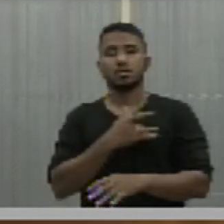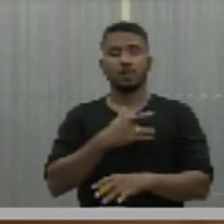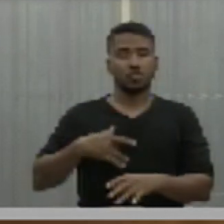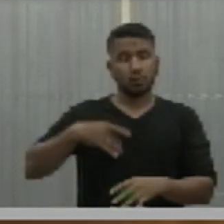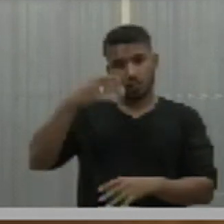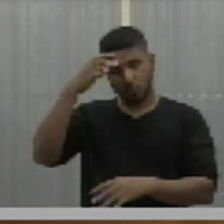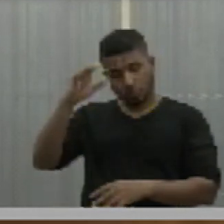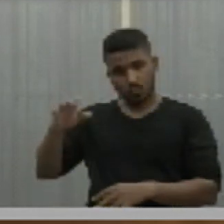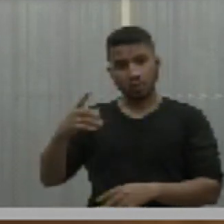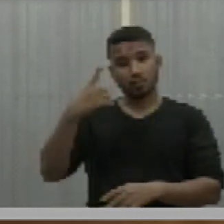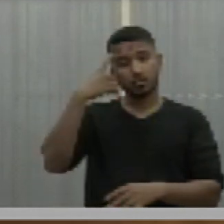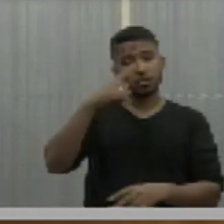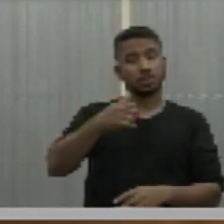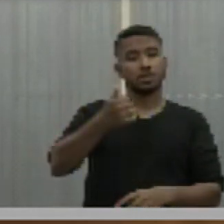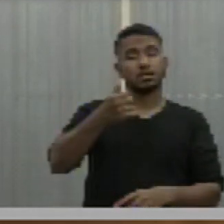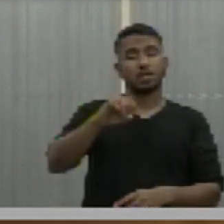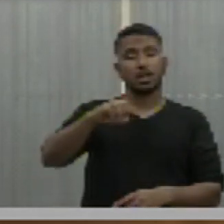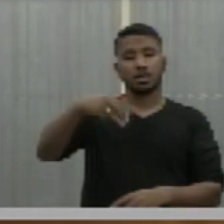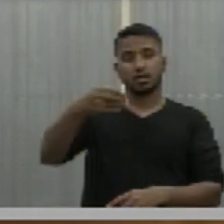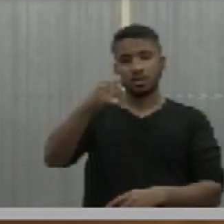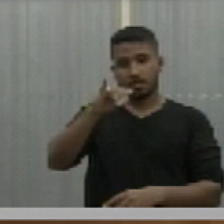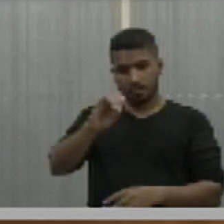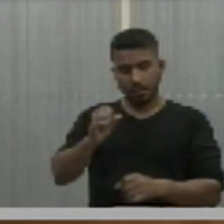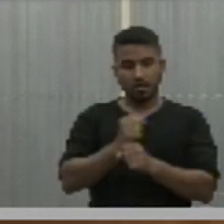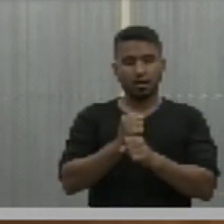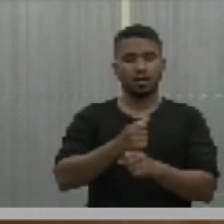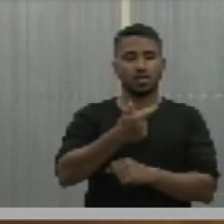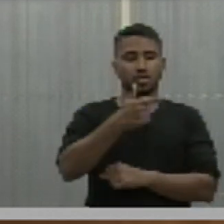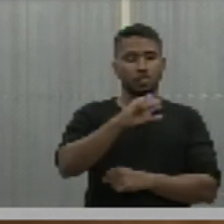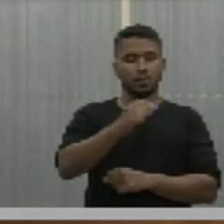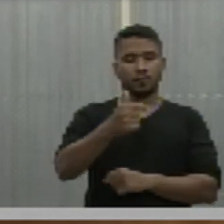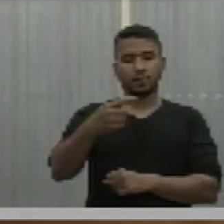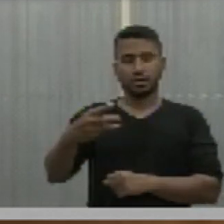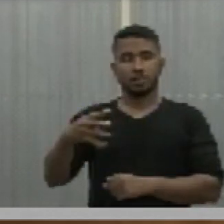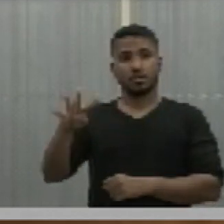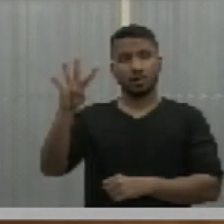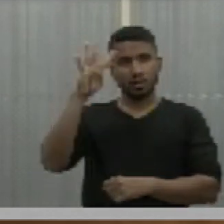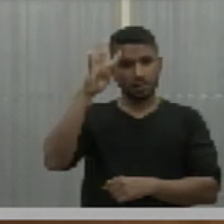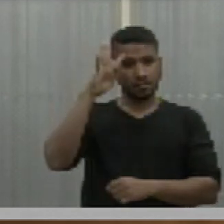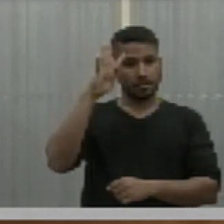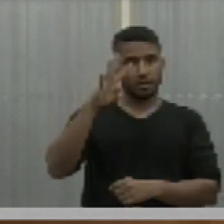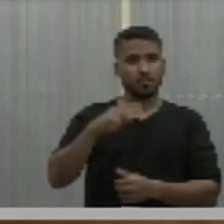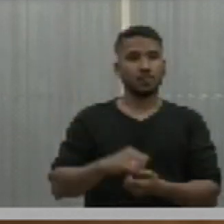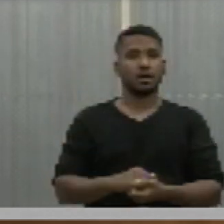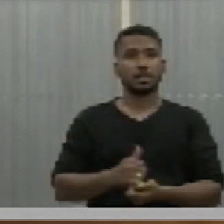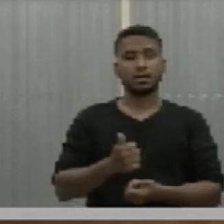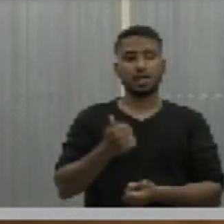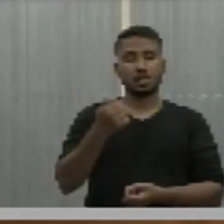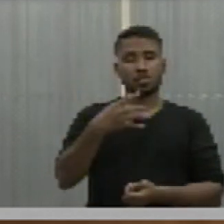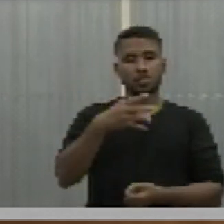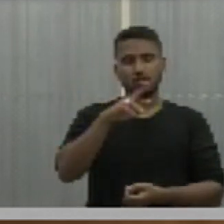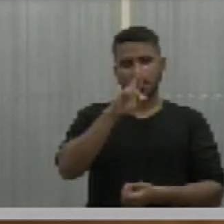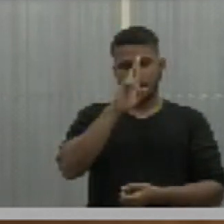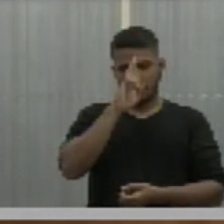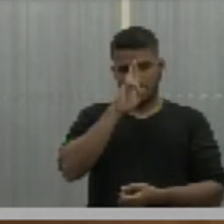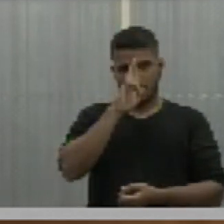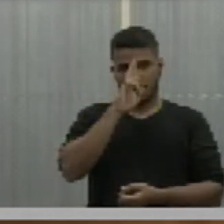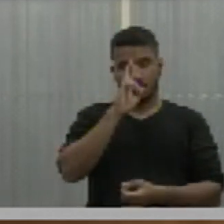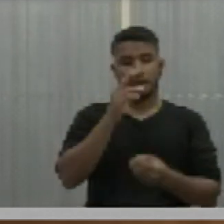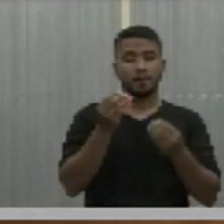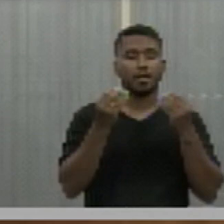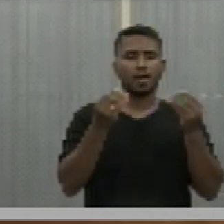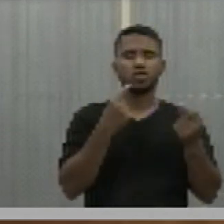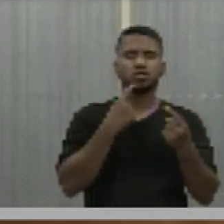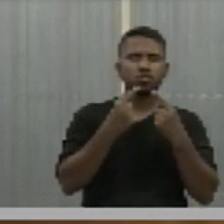realizado no dia 10 de maio de 2023, quarta-feira, a partir das 14 horas, para que